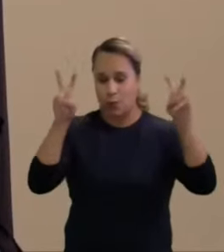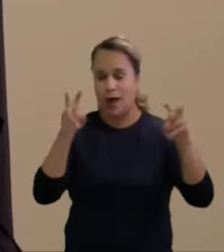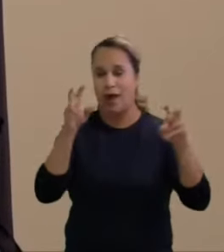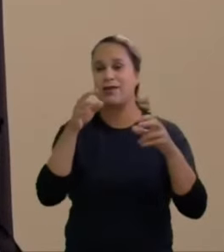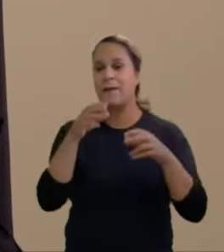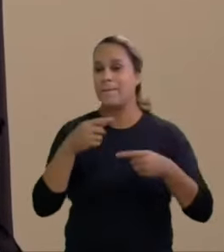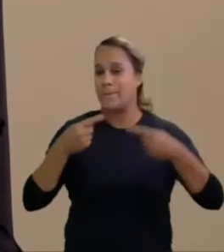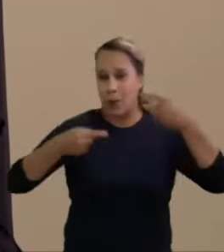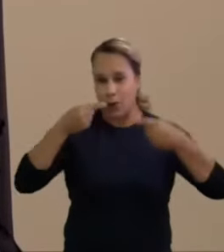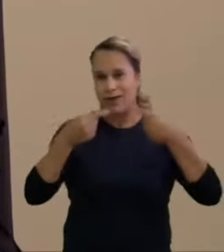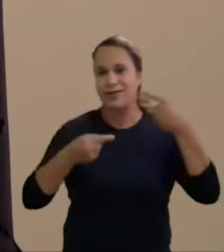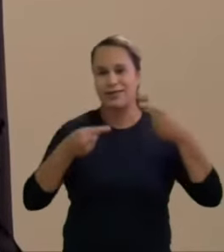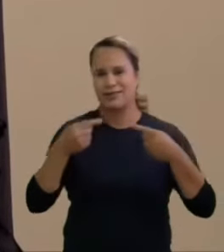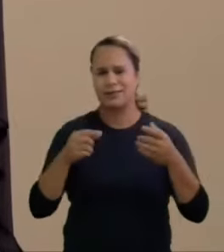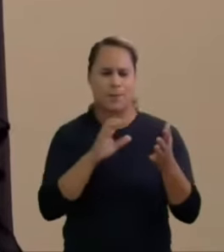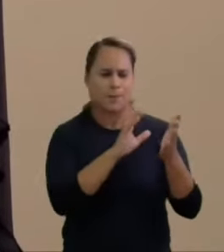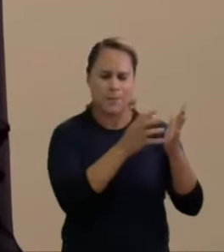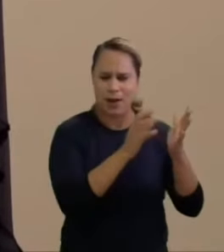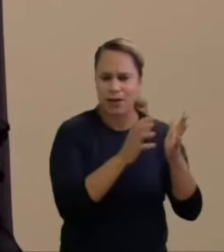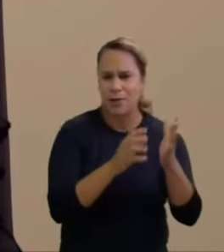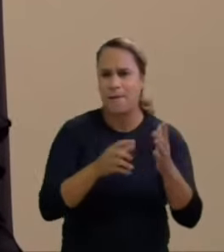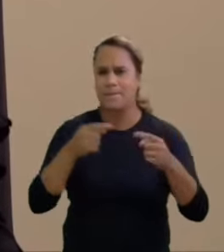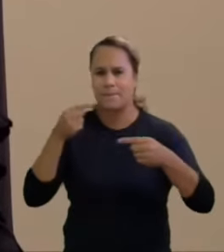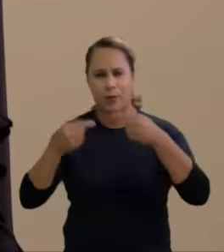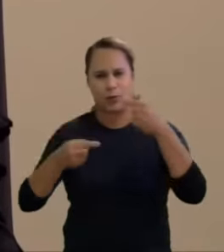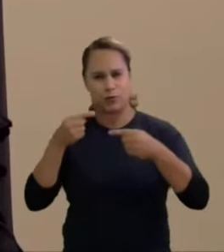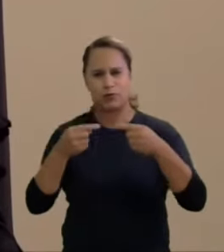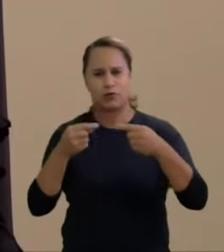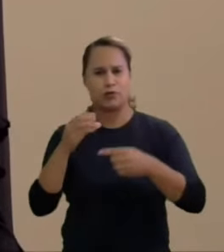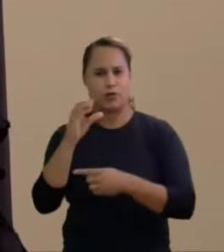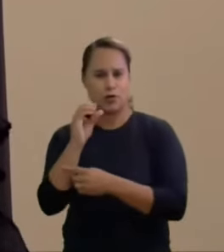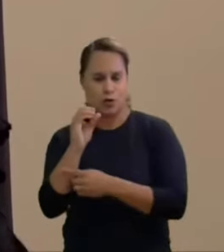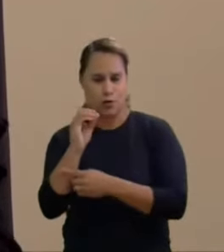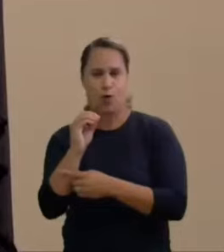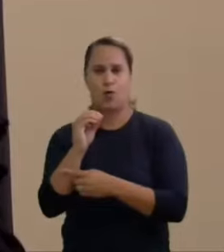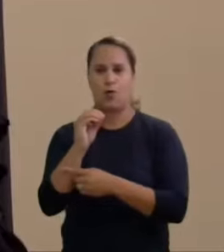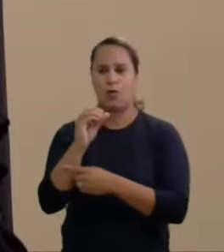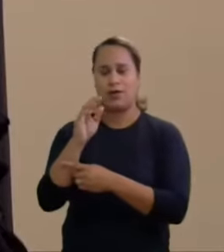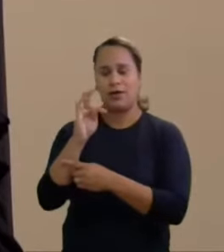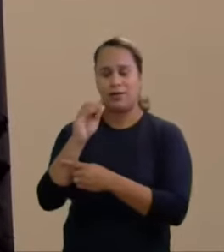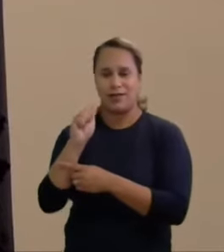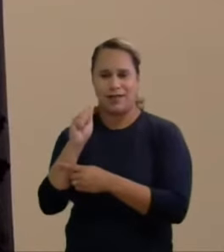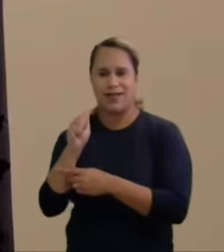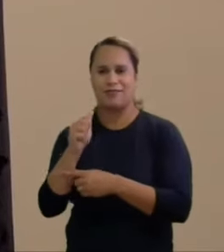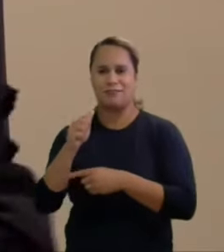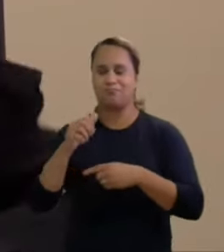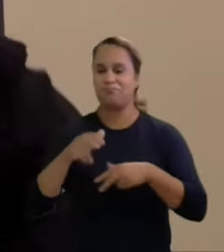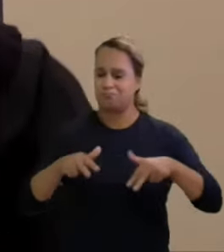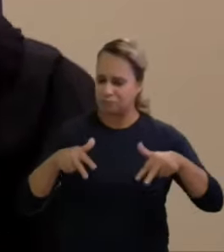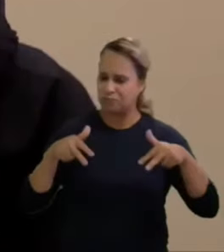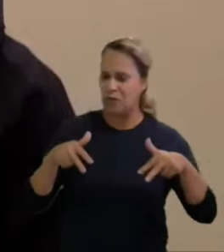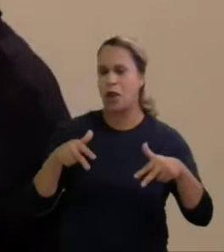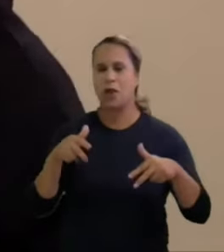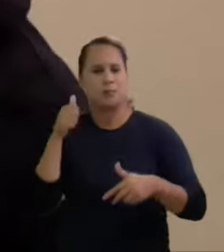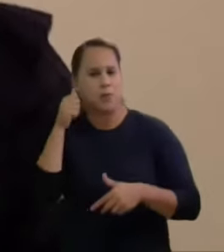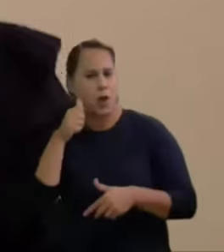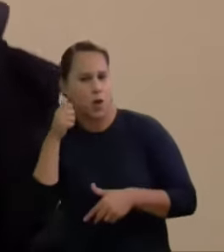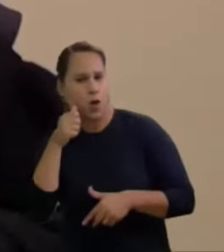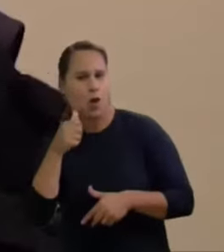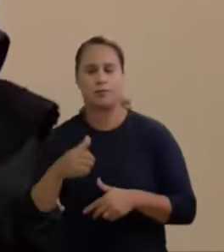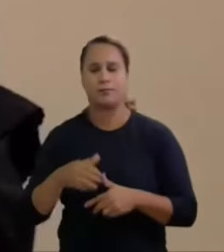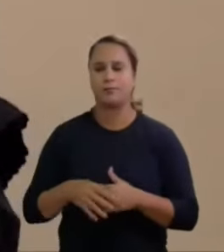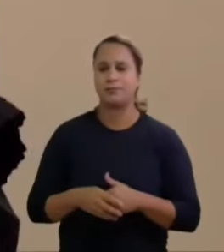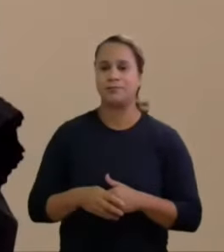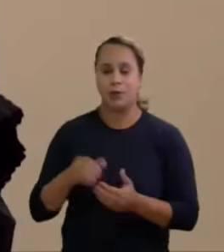os partidos políticos a cumprirem a cota de gênero. Eles devem ativamente fomentar e apoiar as lideranças femininas, dando a elas o